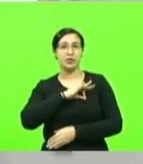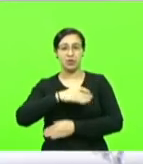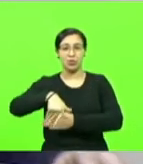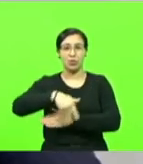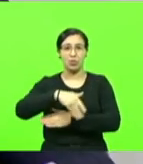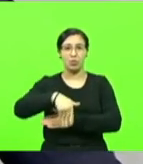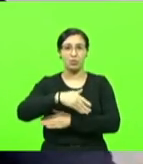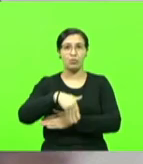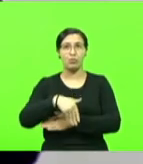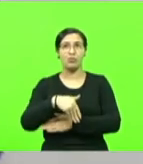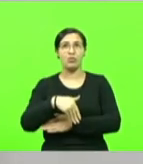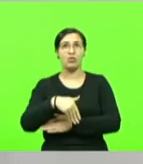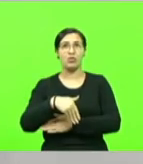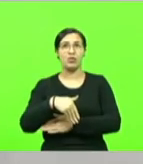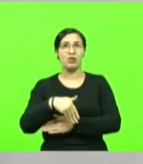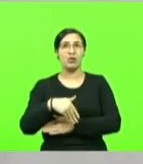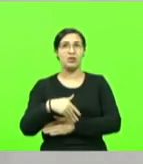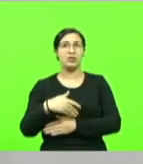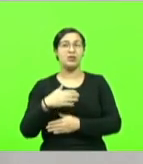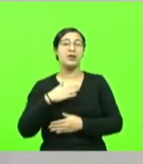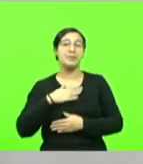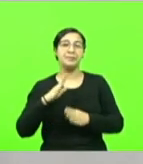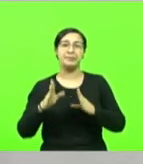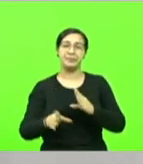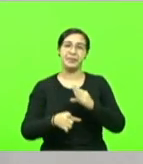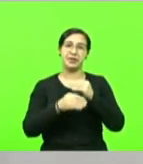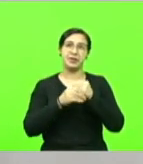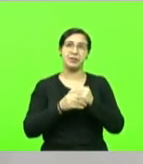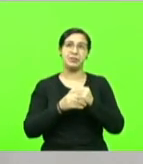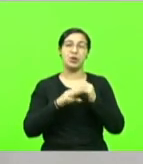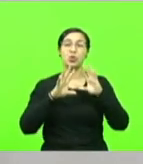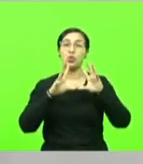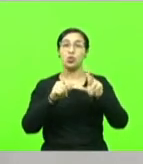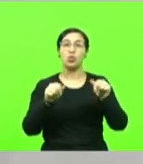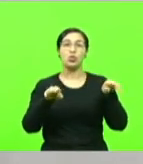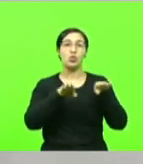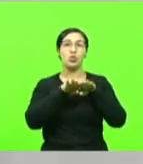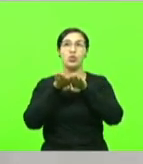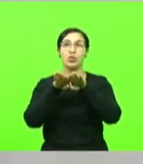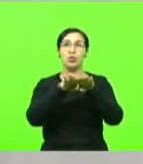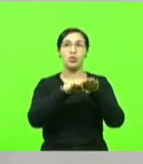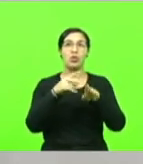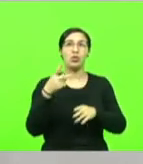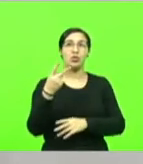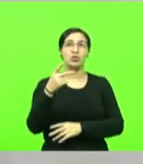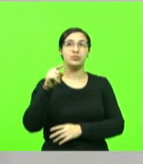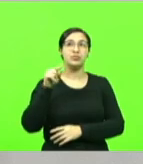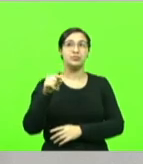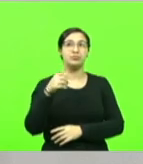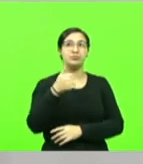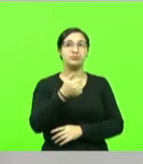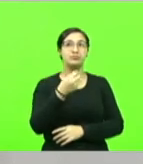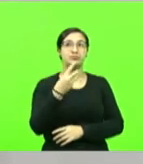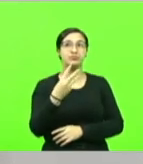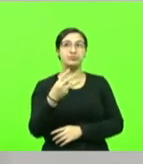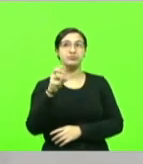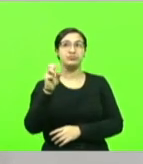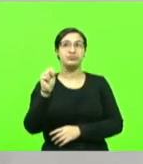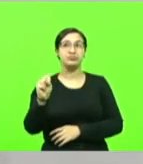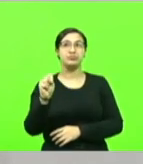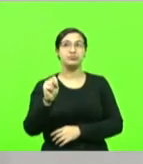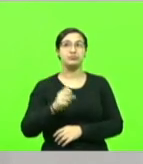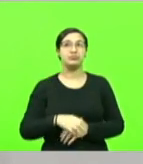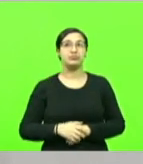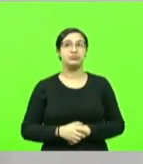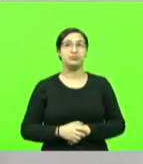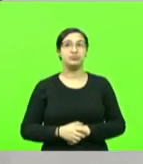governo e a minha emenda, onde todos, igualitariamente, ganharão 2.138. Façam